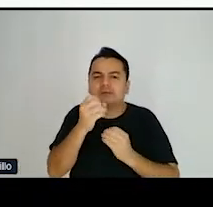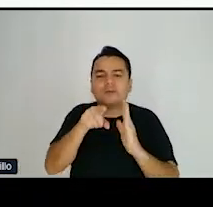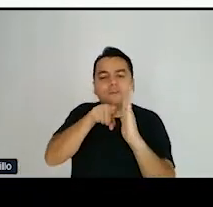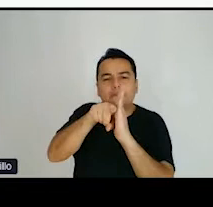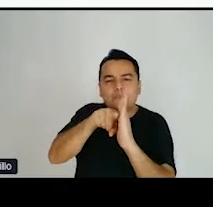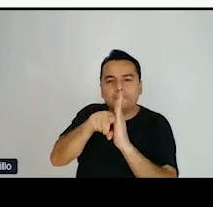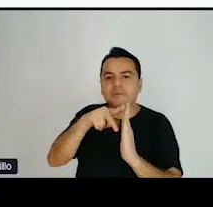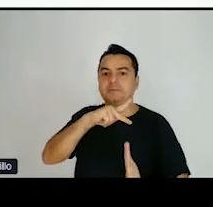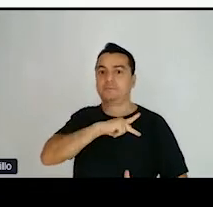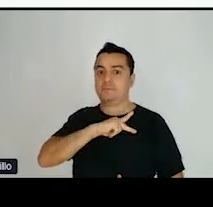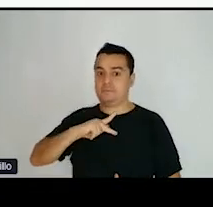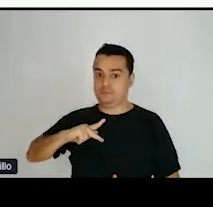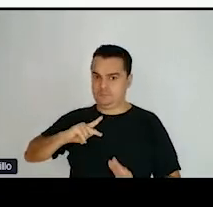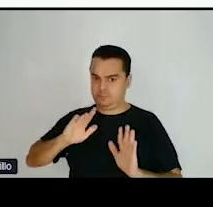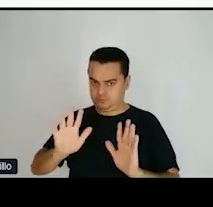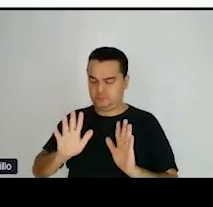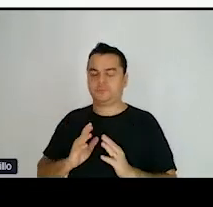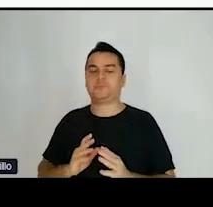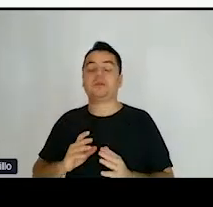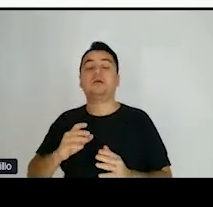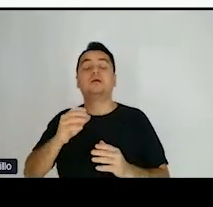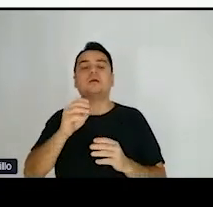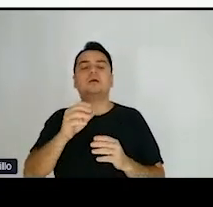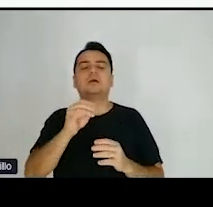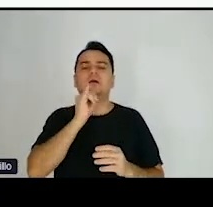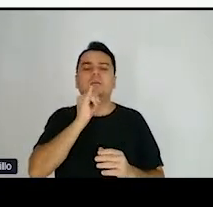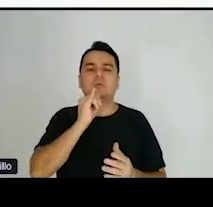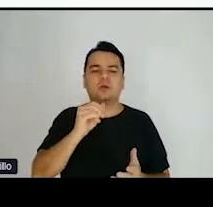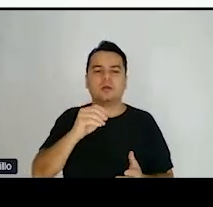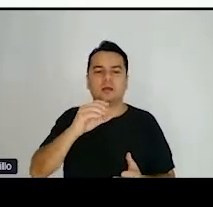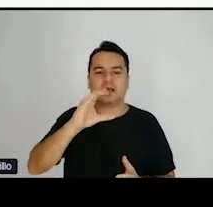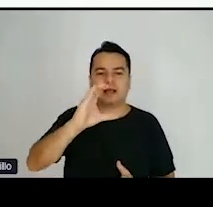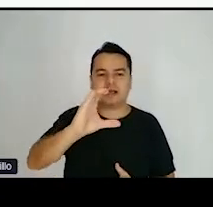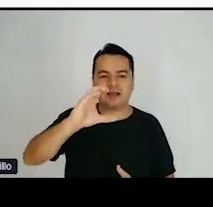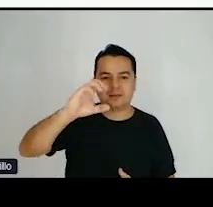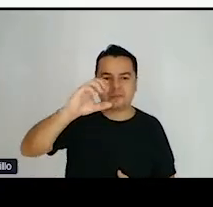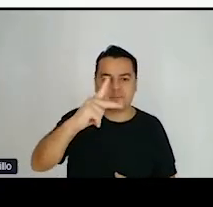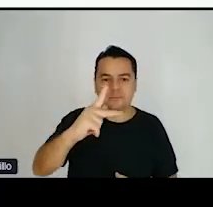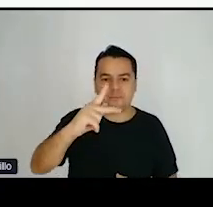Por exemplo, o PNAD, de 2019,